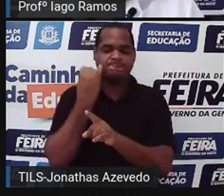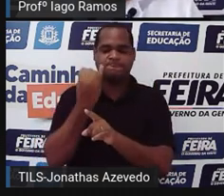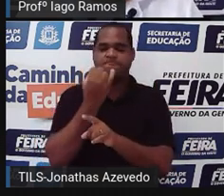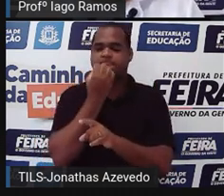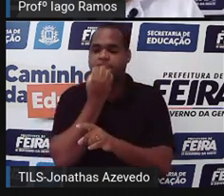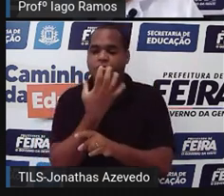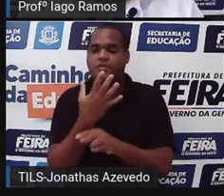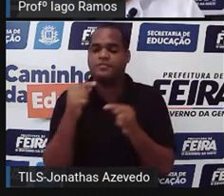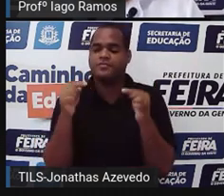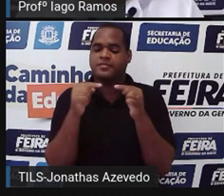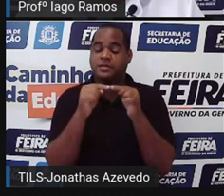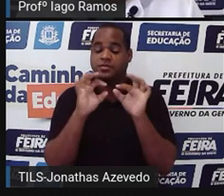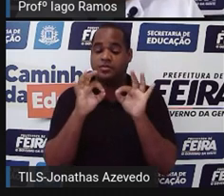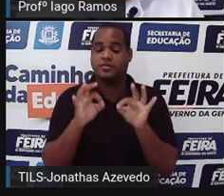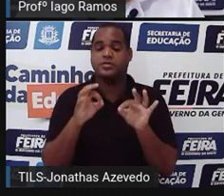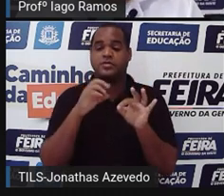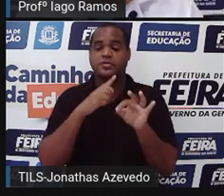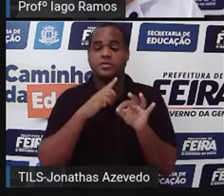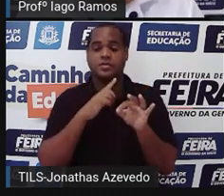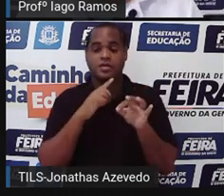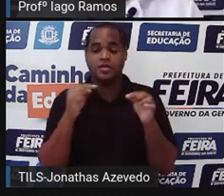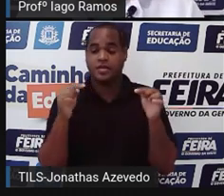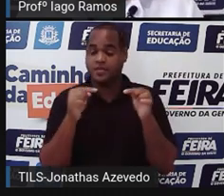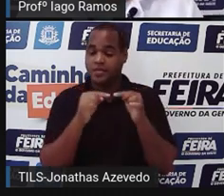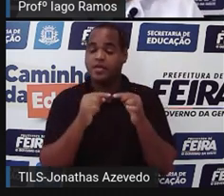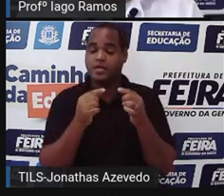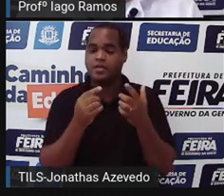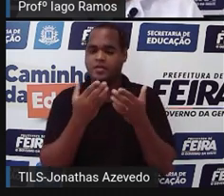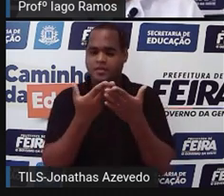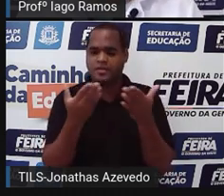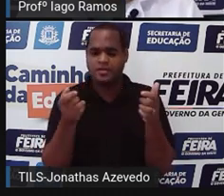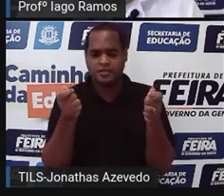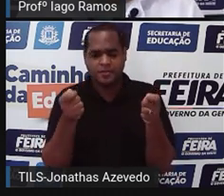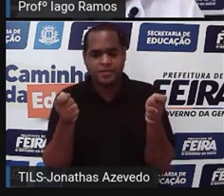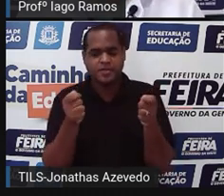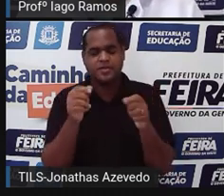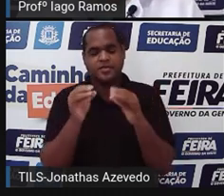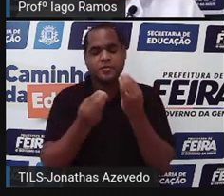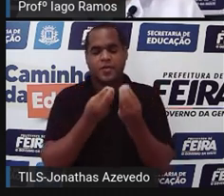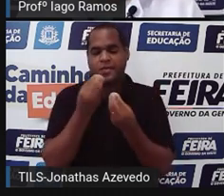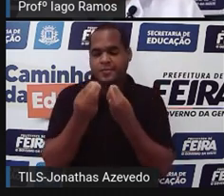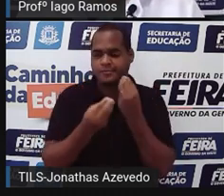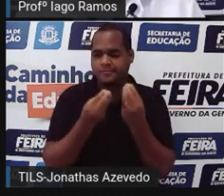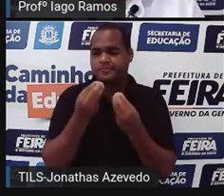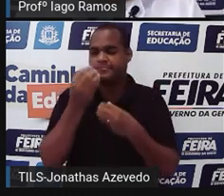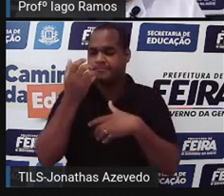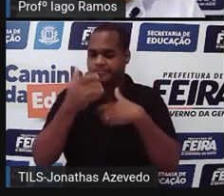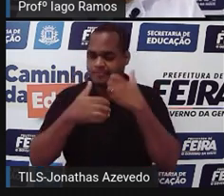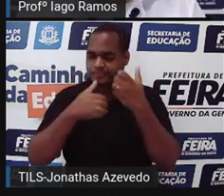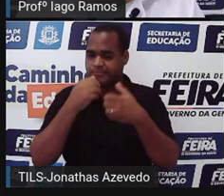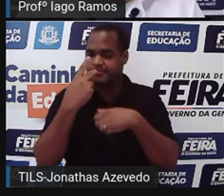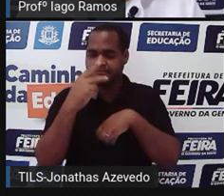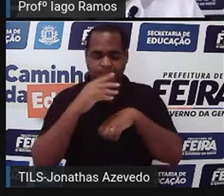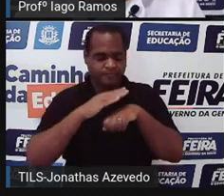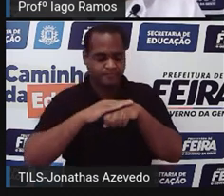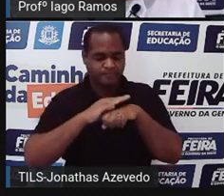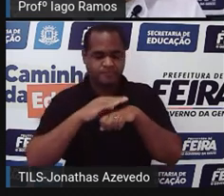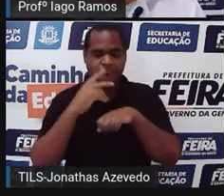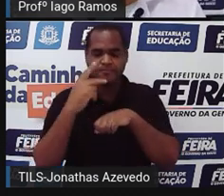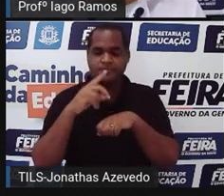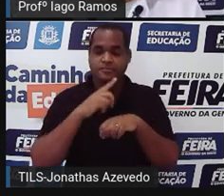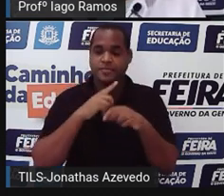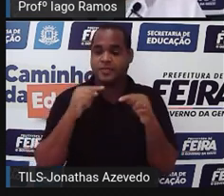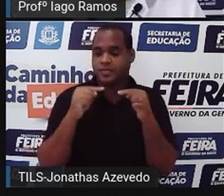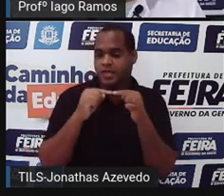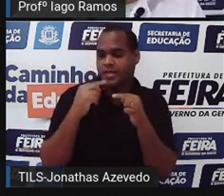bastante interessante. Inclusive, você pode ser alguém que faz